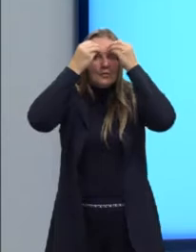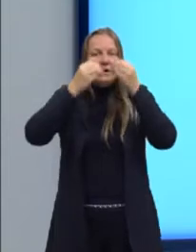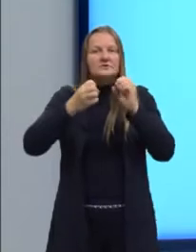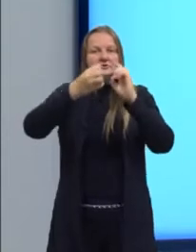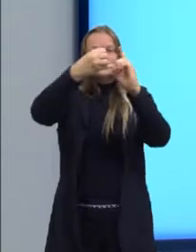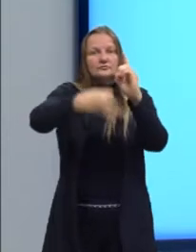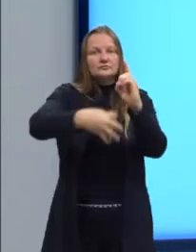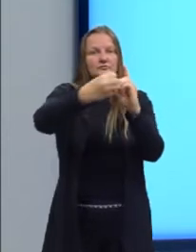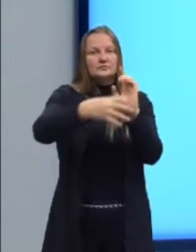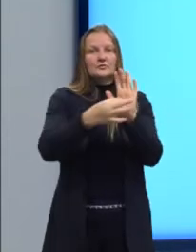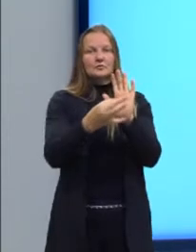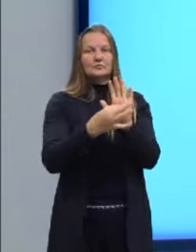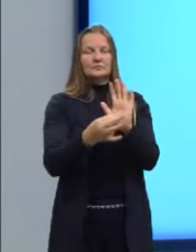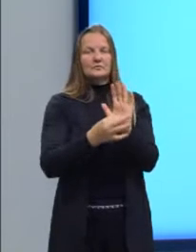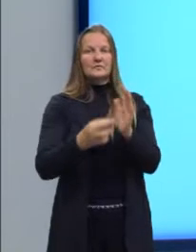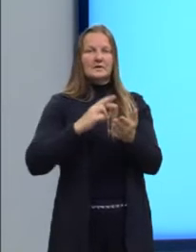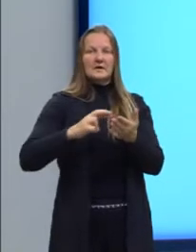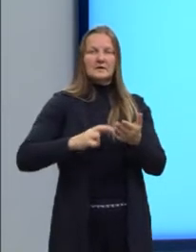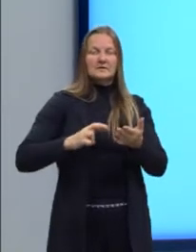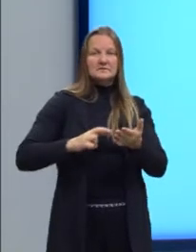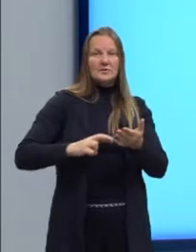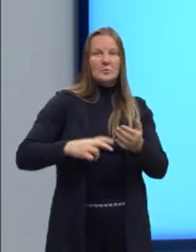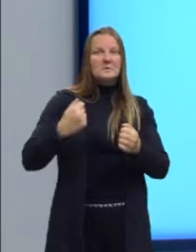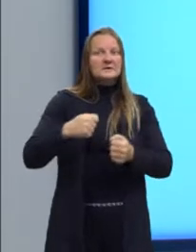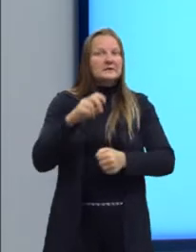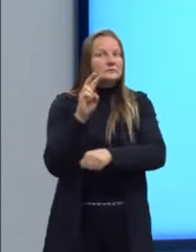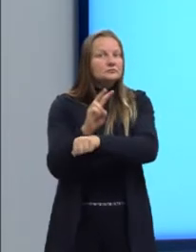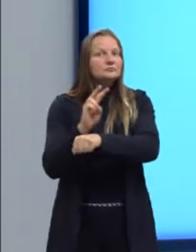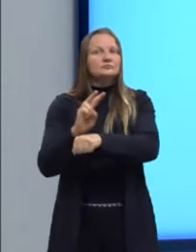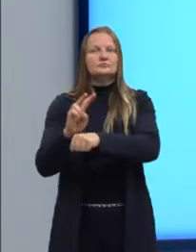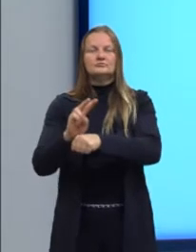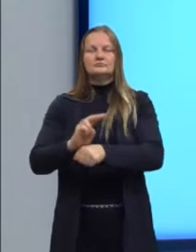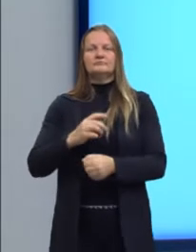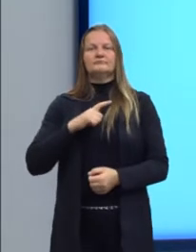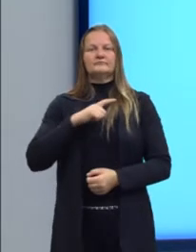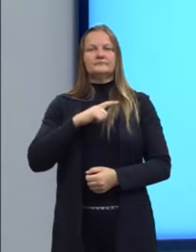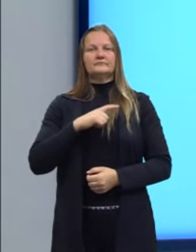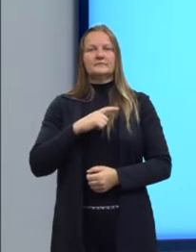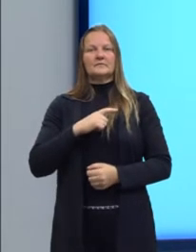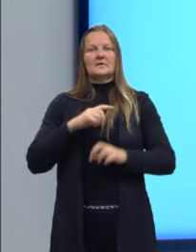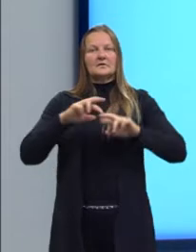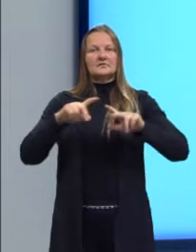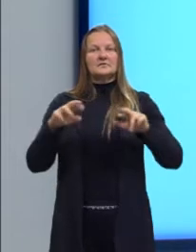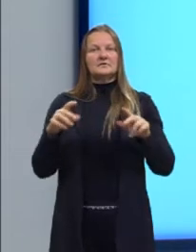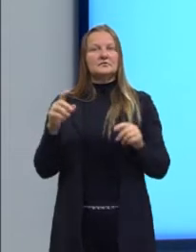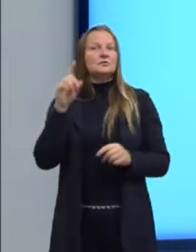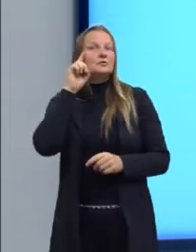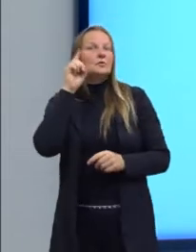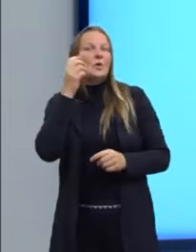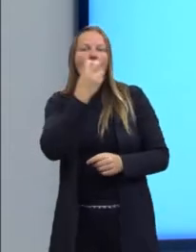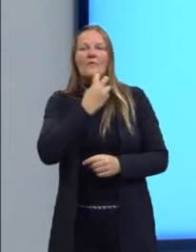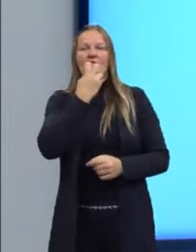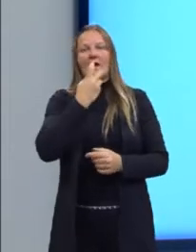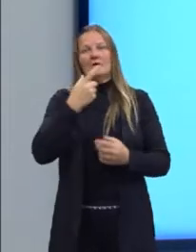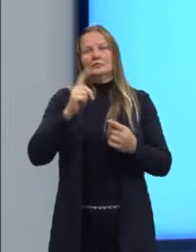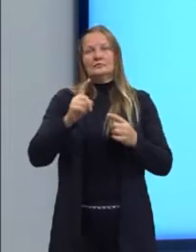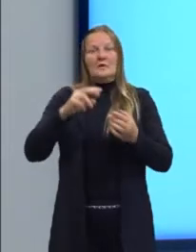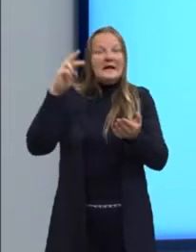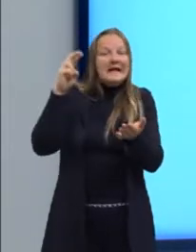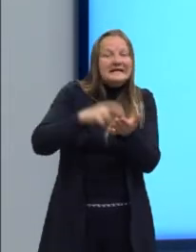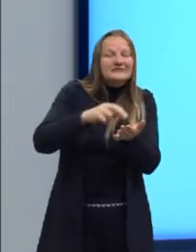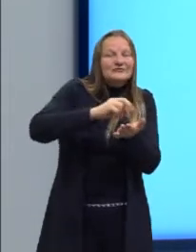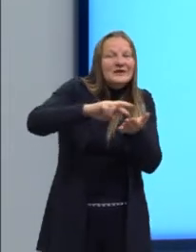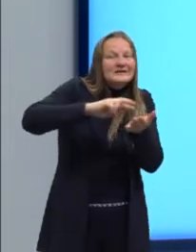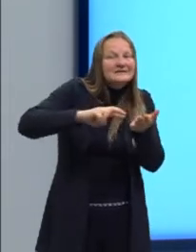para que ele seja uma redação nota mil, precisa ser diferente da língua que eu falo no meu